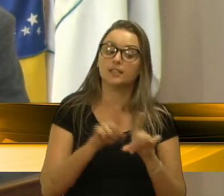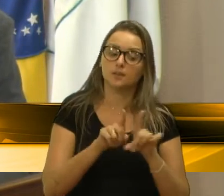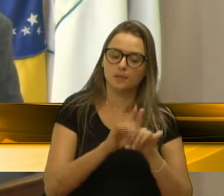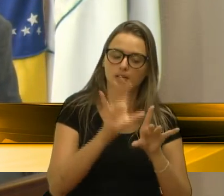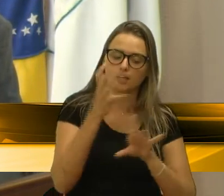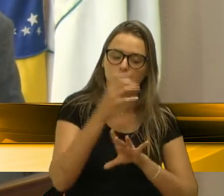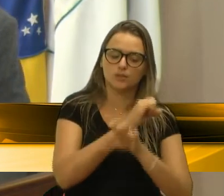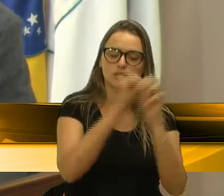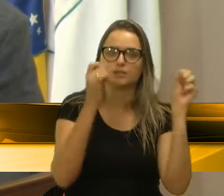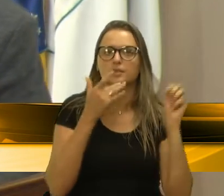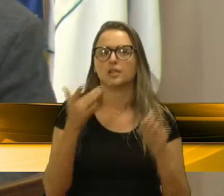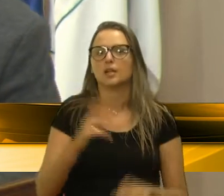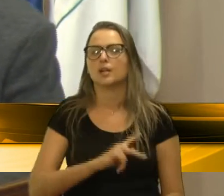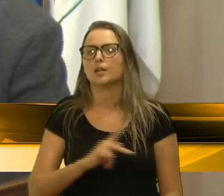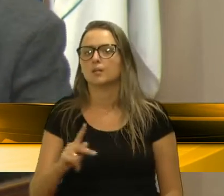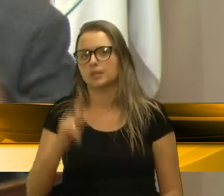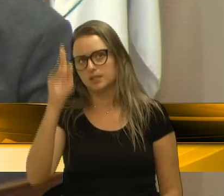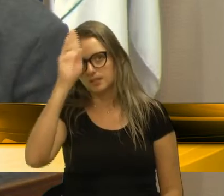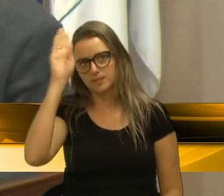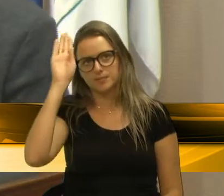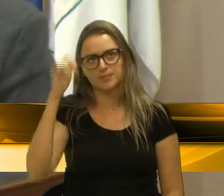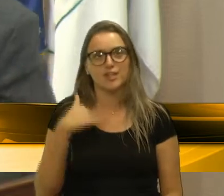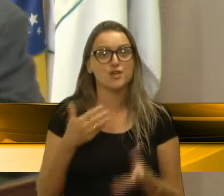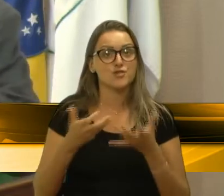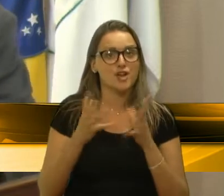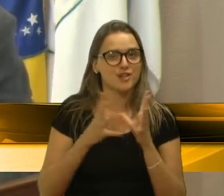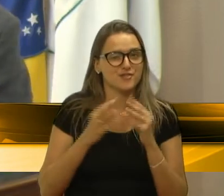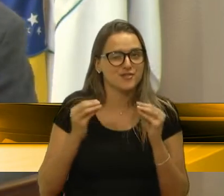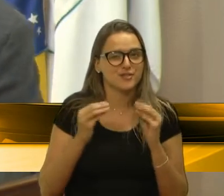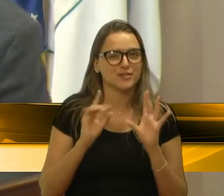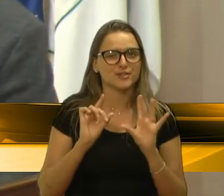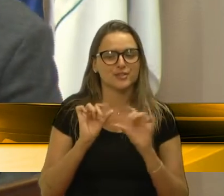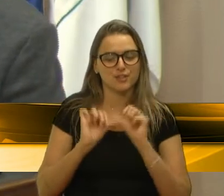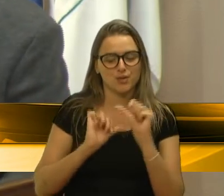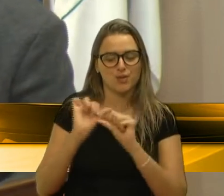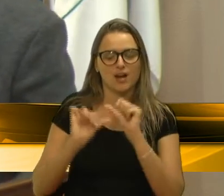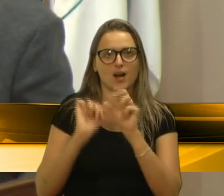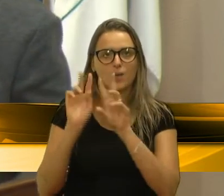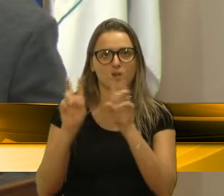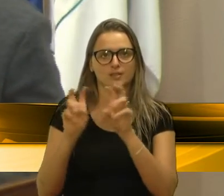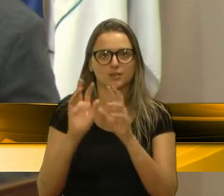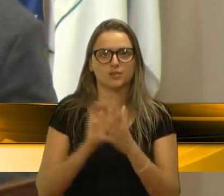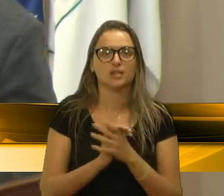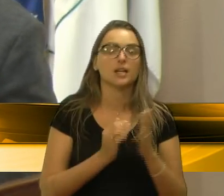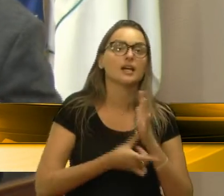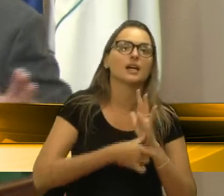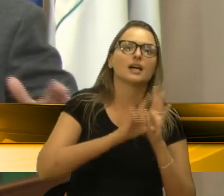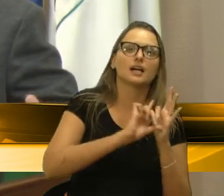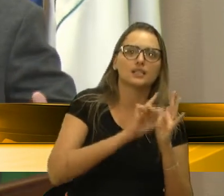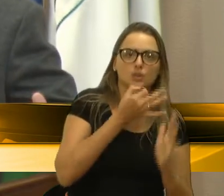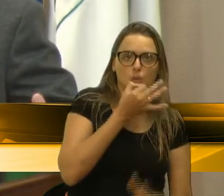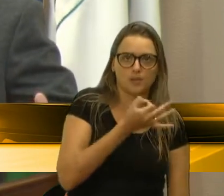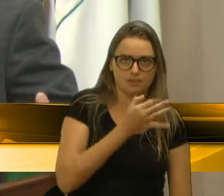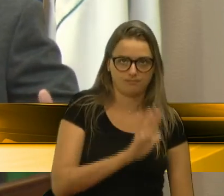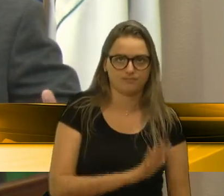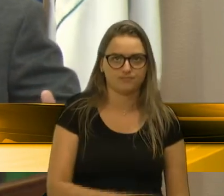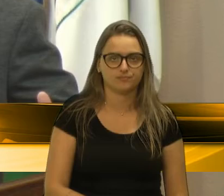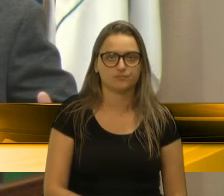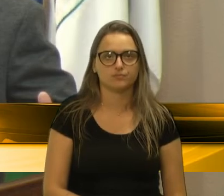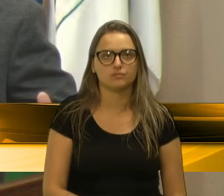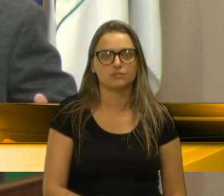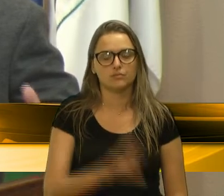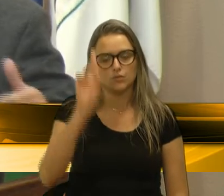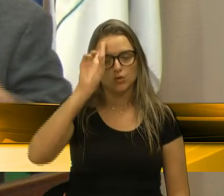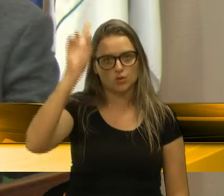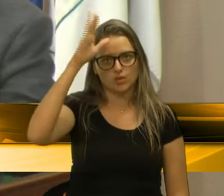senhor presidente Bressan, eu quero fugir um pouquinho dos assuntos, os assuntos pontuais da cidade. Não, antes sugeri o seguinte, olha, o prefeito